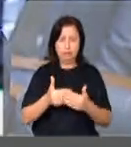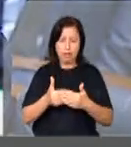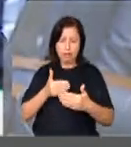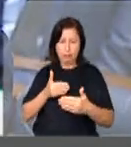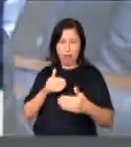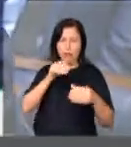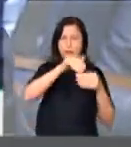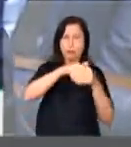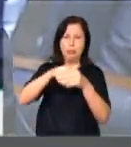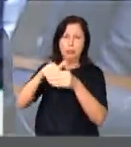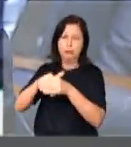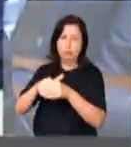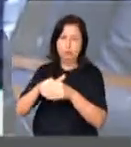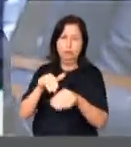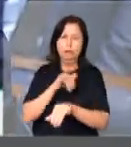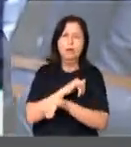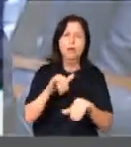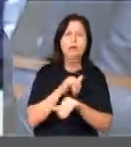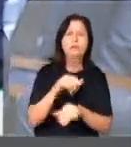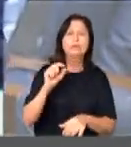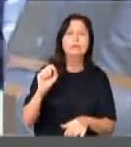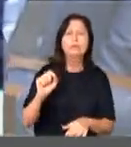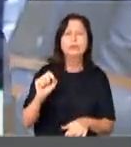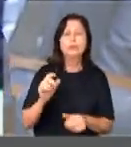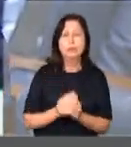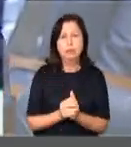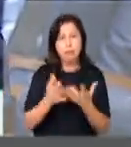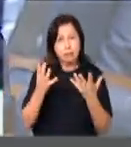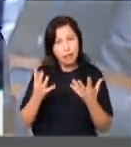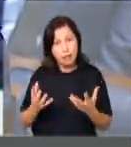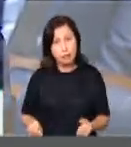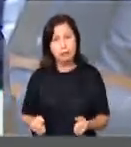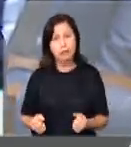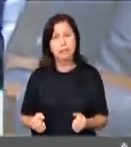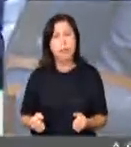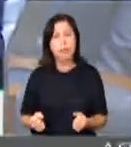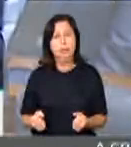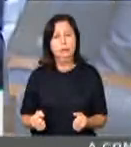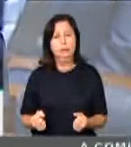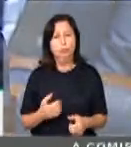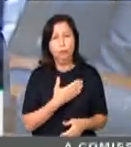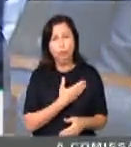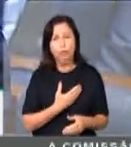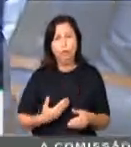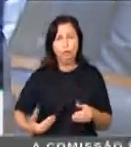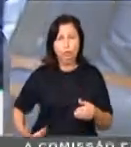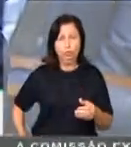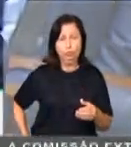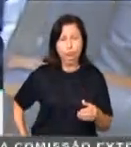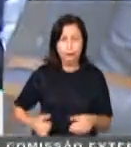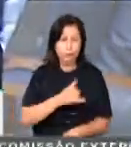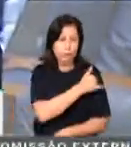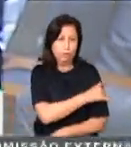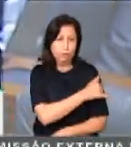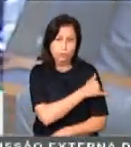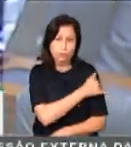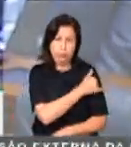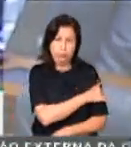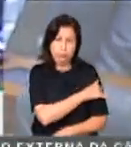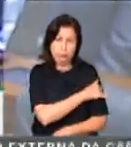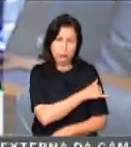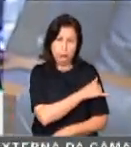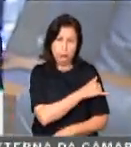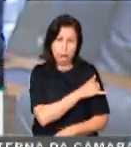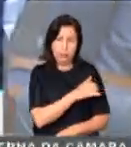ele anunciou sua disposição de suspender a intervenção no Rio de Janeiro para votar a reforma da Previdência. E eu quero